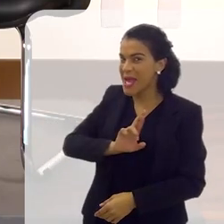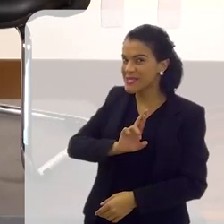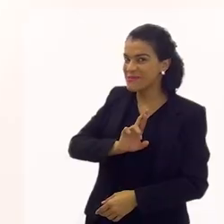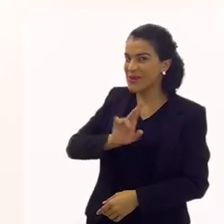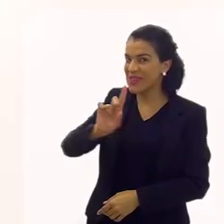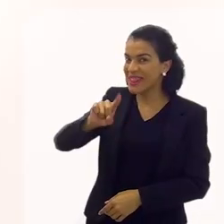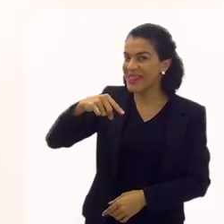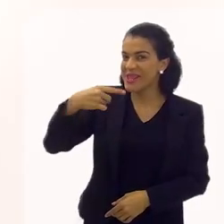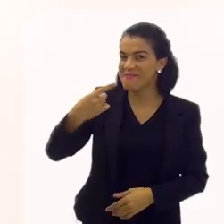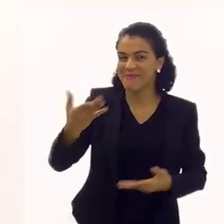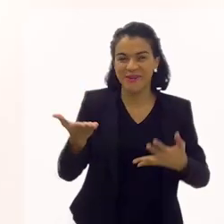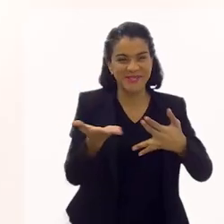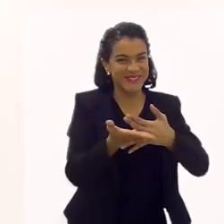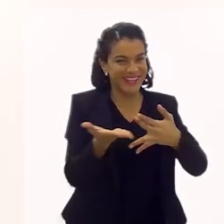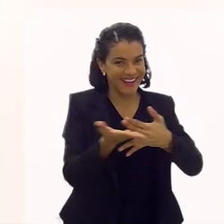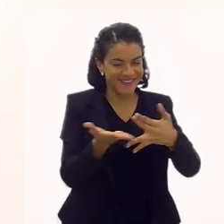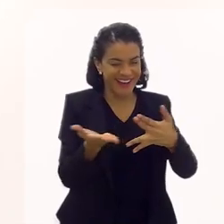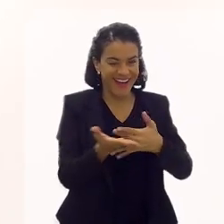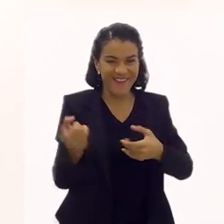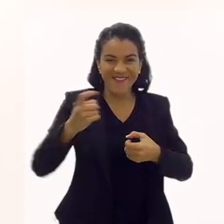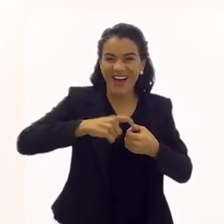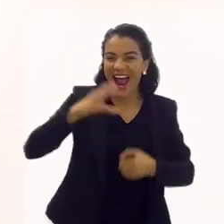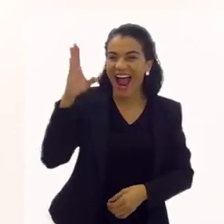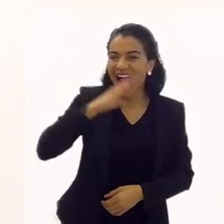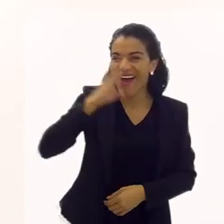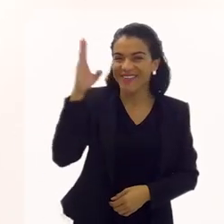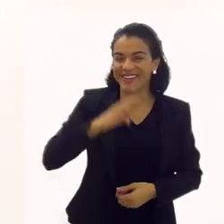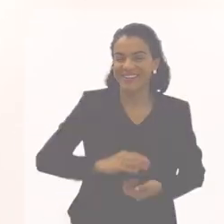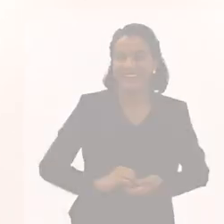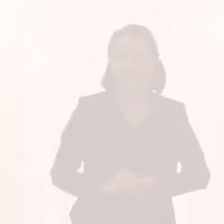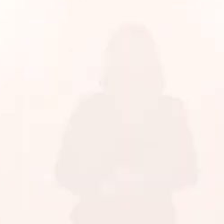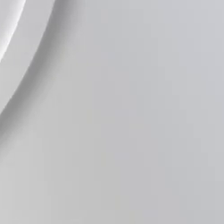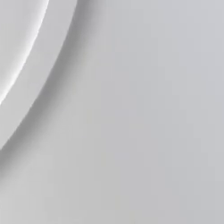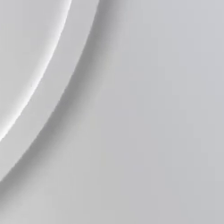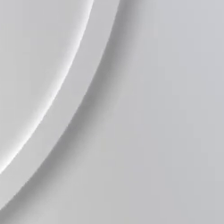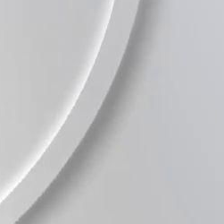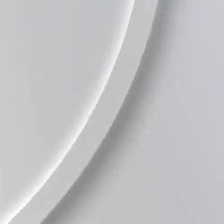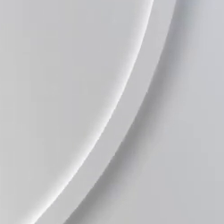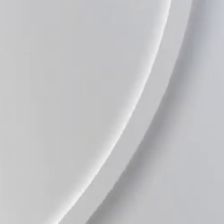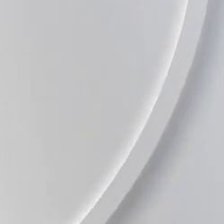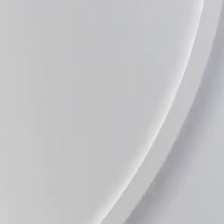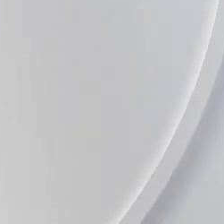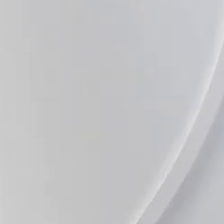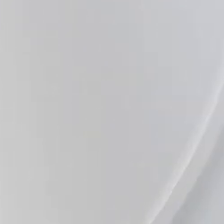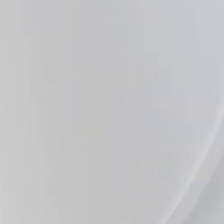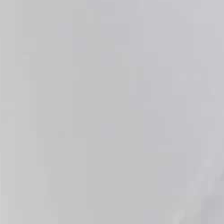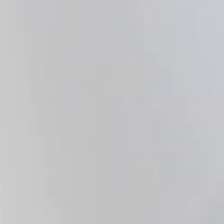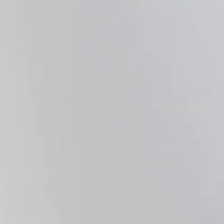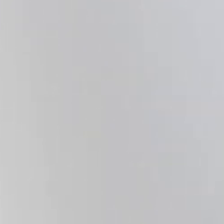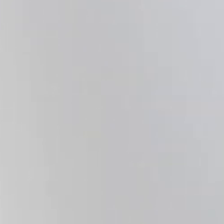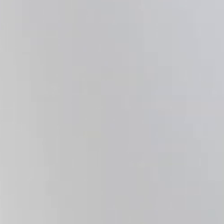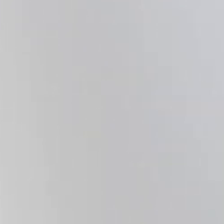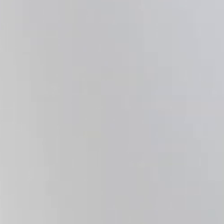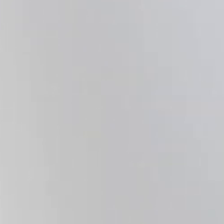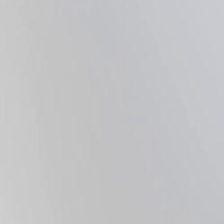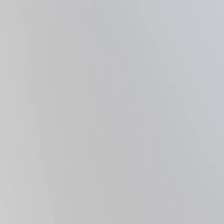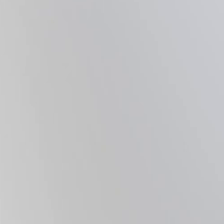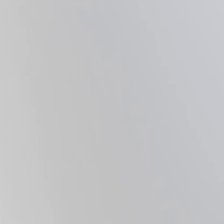responde só depois do nosso intervalo. Voltamos já. Transcrição e por Quintena